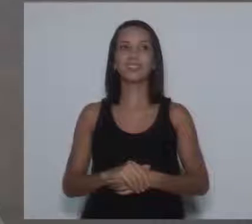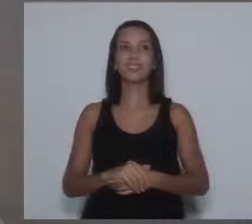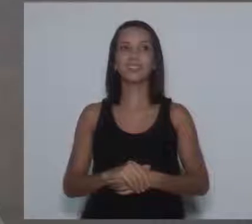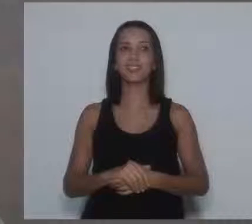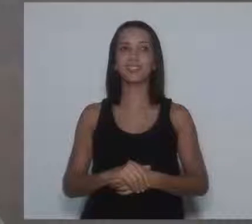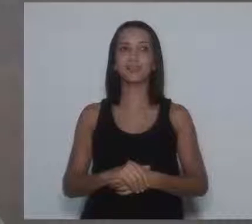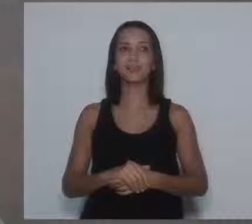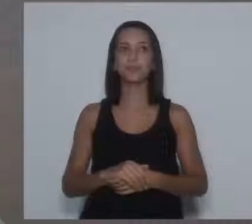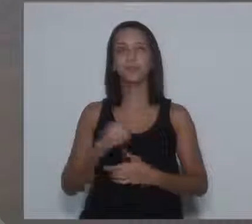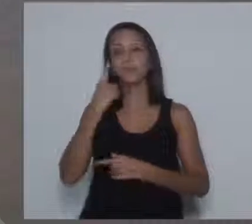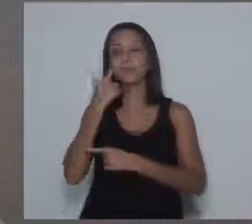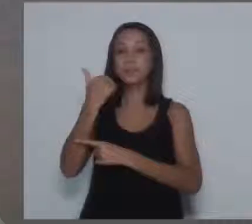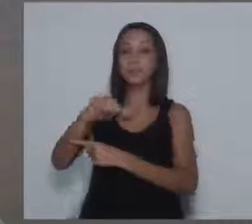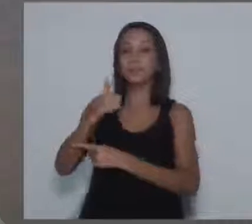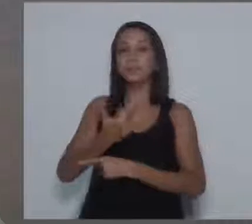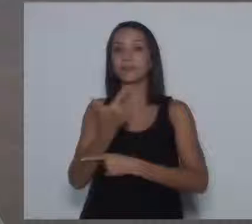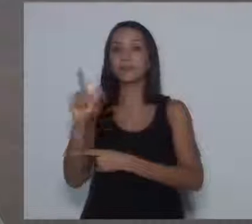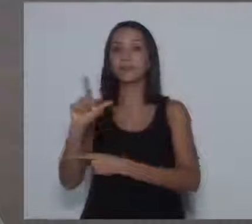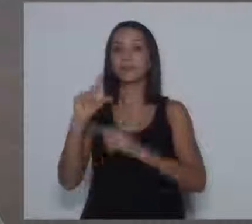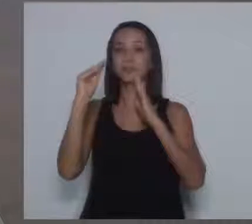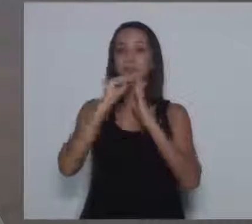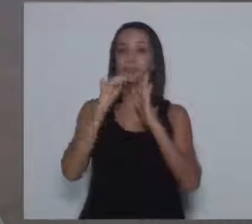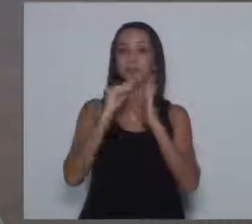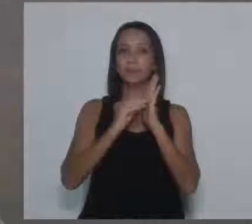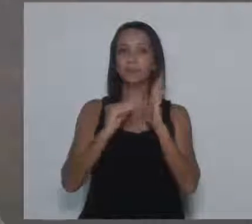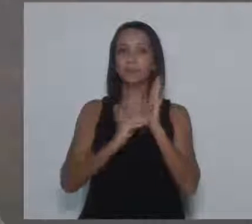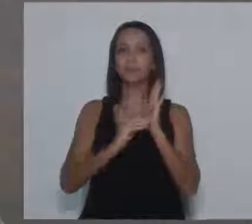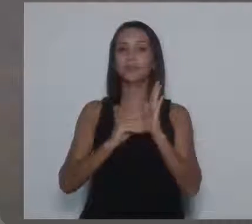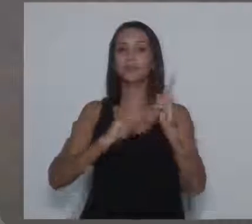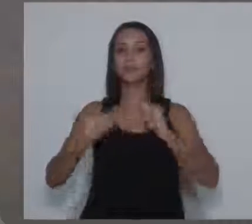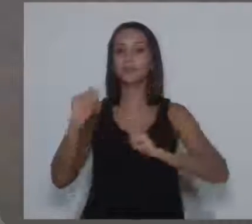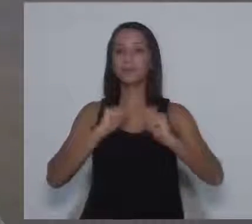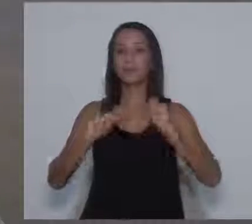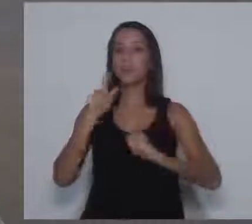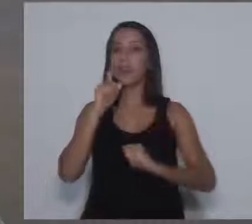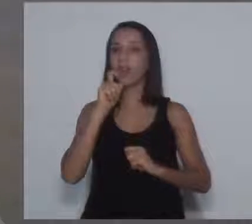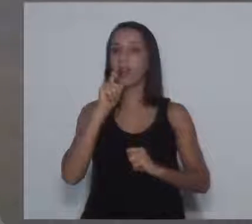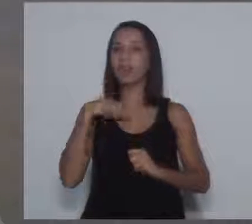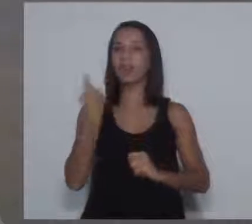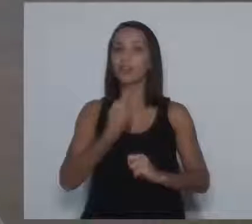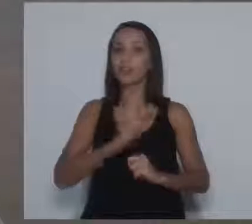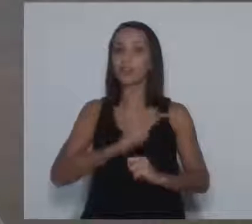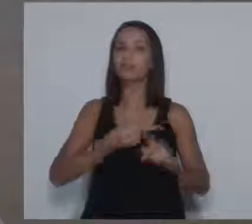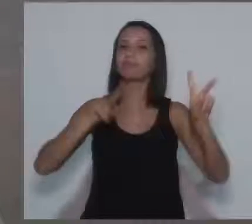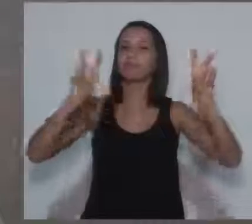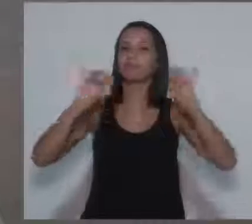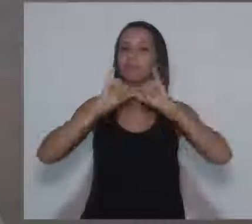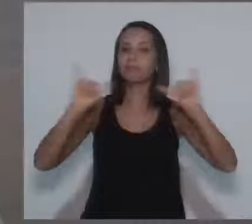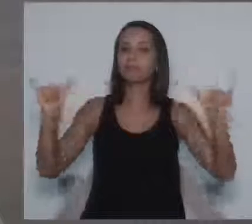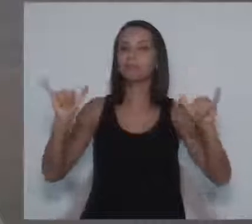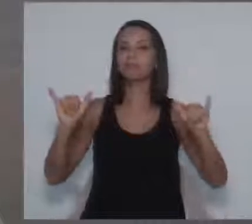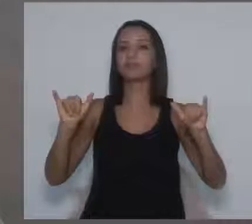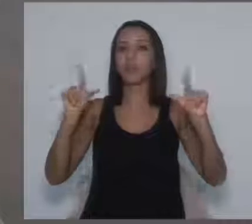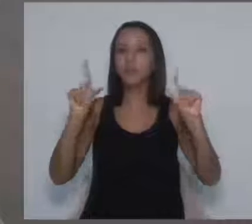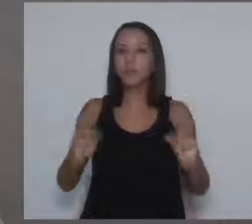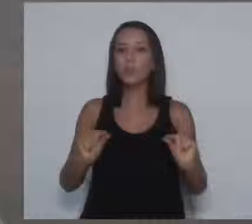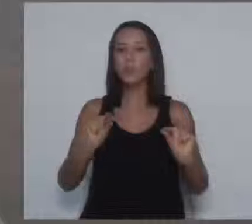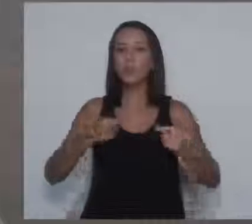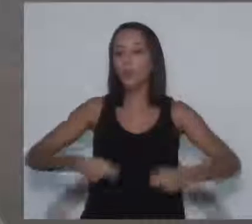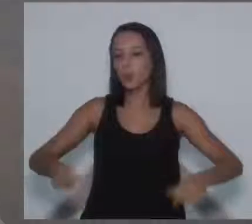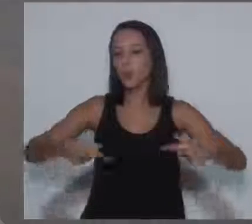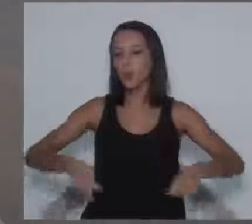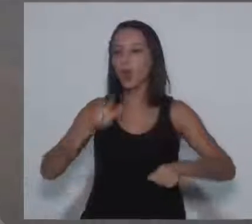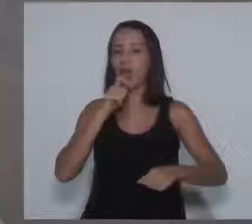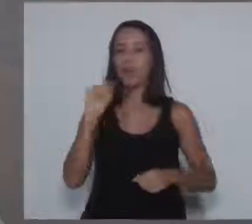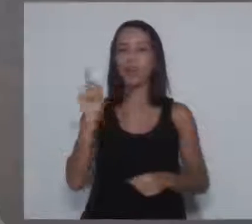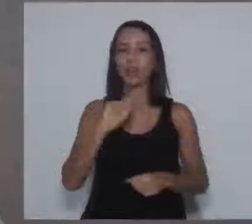E avaliando algumas outras ponderações também da economia de água, a gente fala muito em não desperdiçar pela Sanebave. As pessoas em